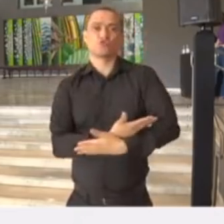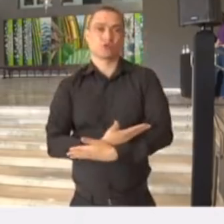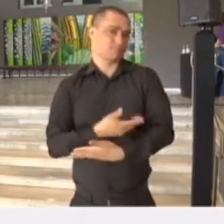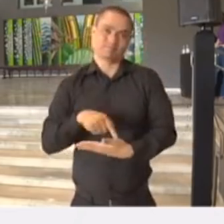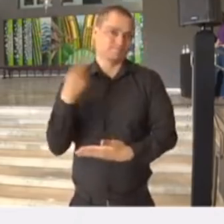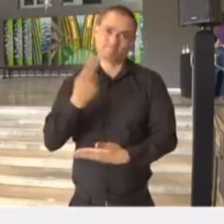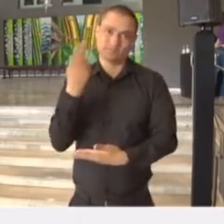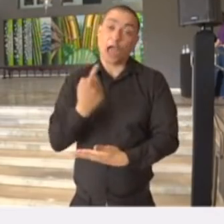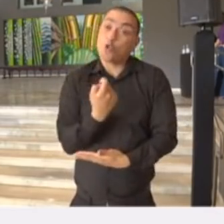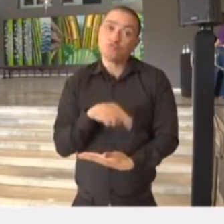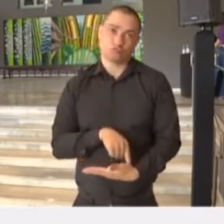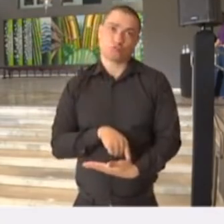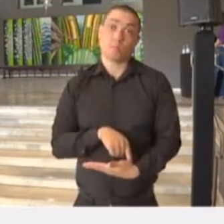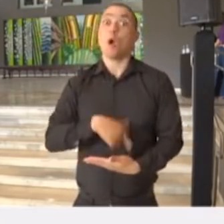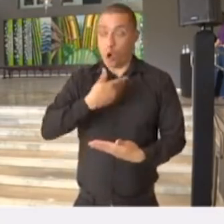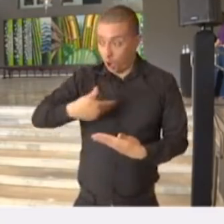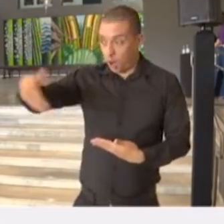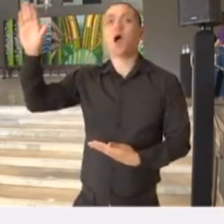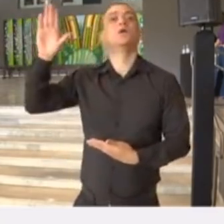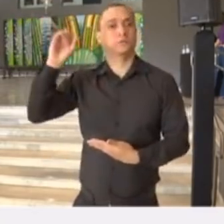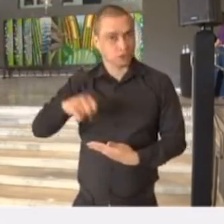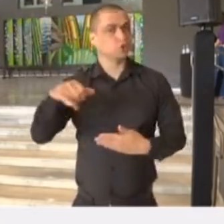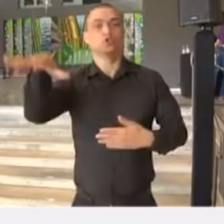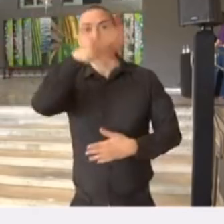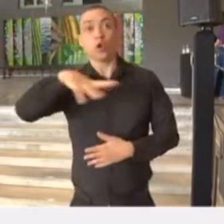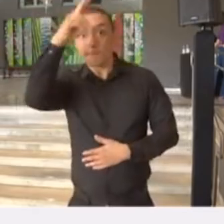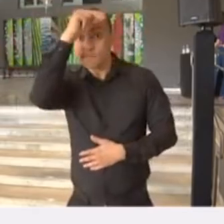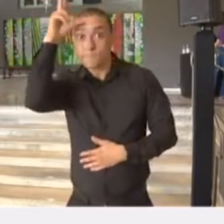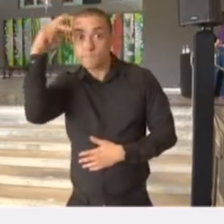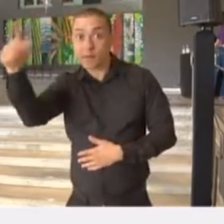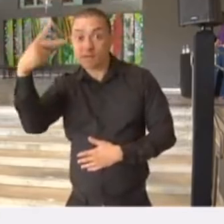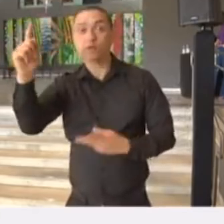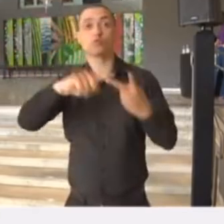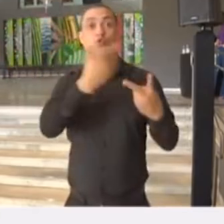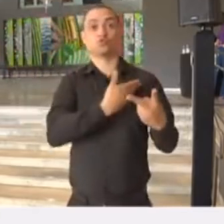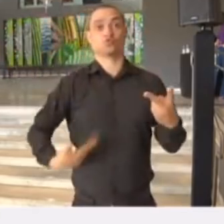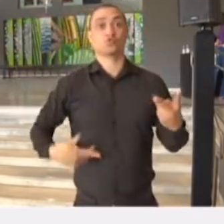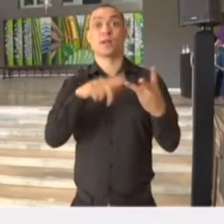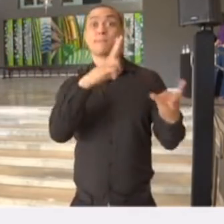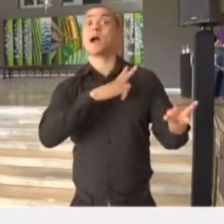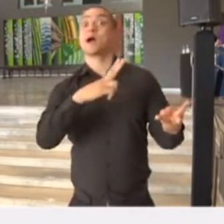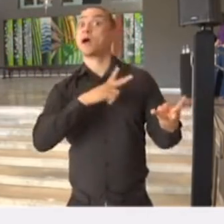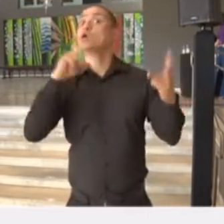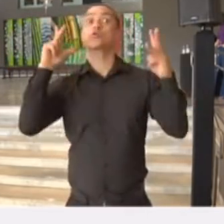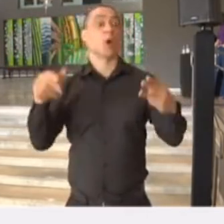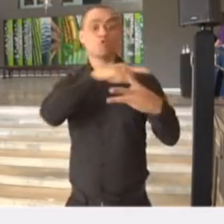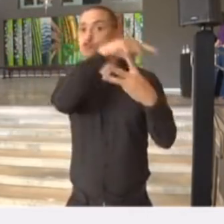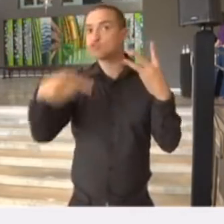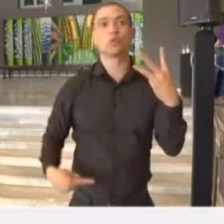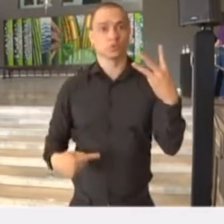destacamos. Isto vale para todas, rede municipal, rede estadual e redes privadas, em todas as